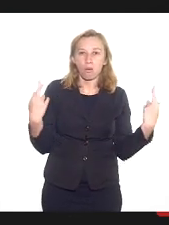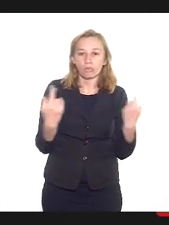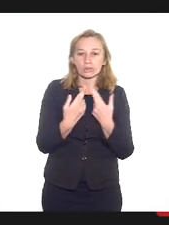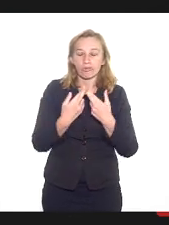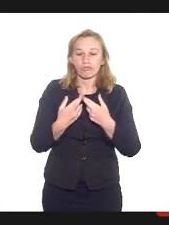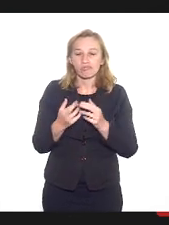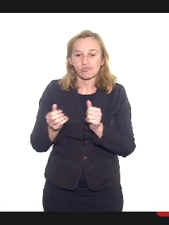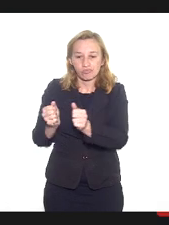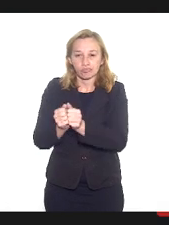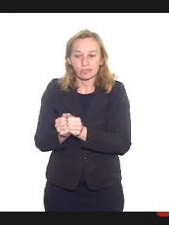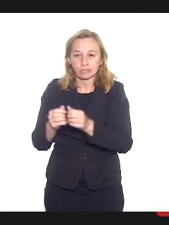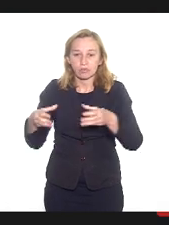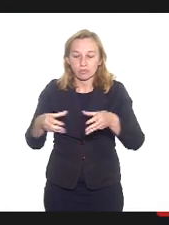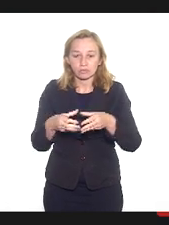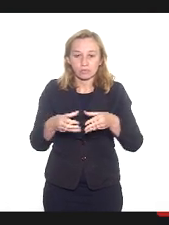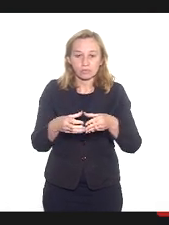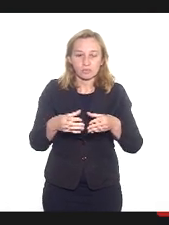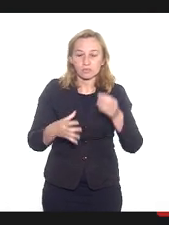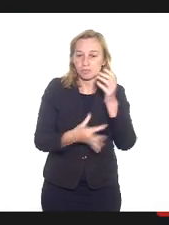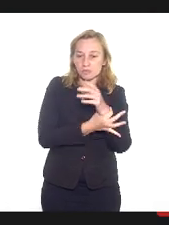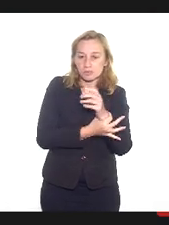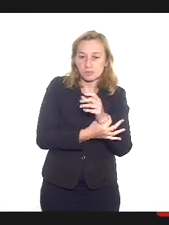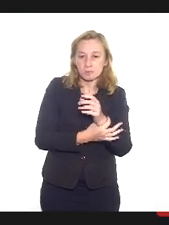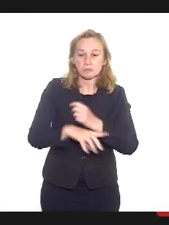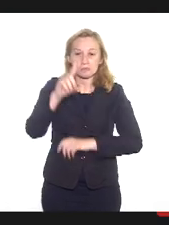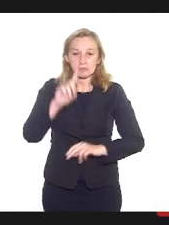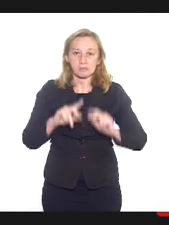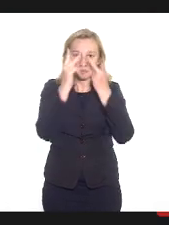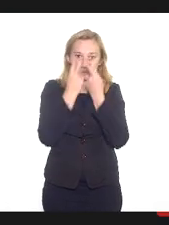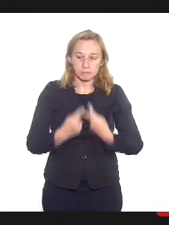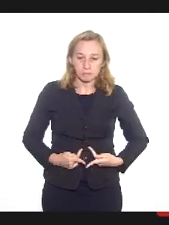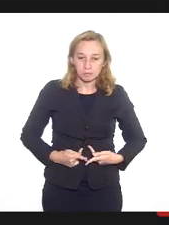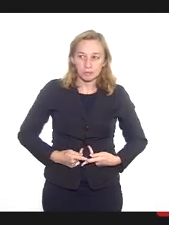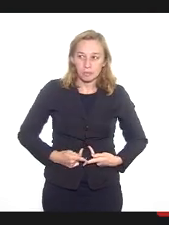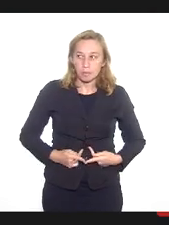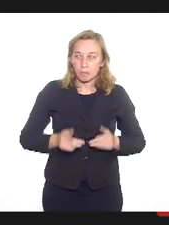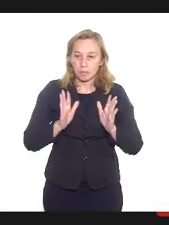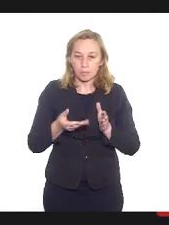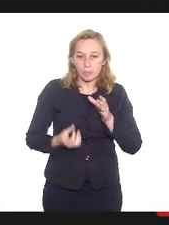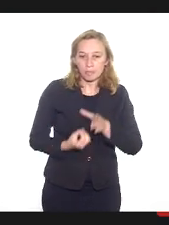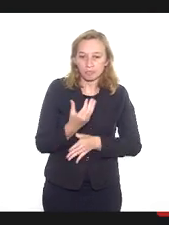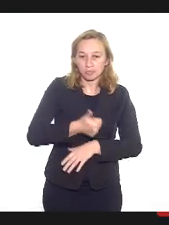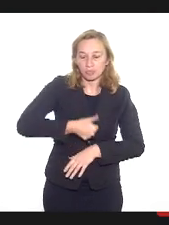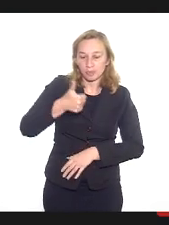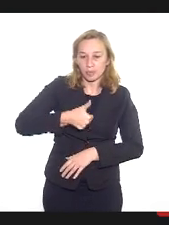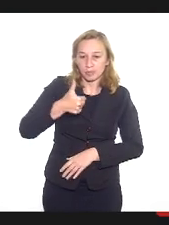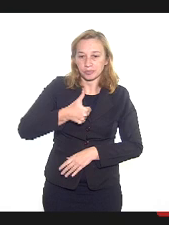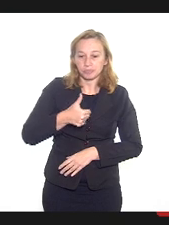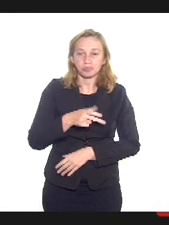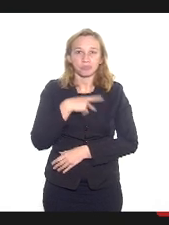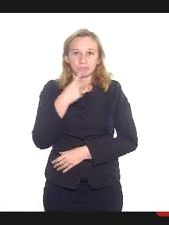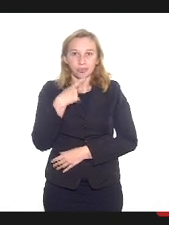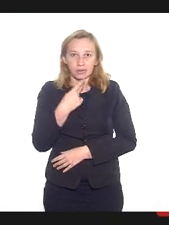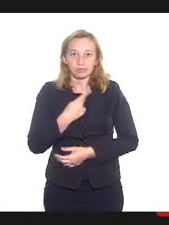conjunta da Comissão de Segurança e de Direitos Humanos que hoje se instalou pela primeira vez para tratar